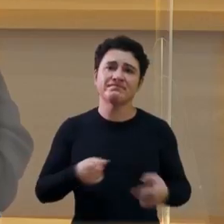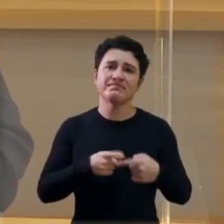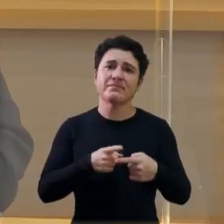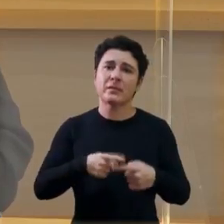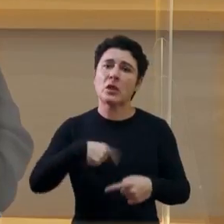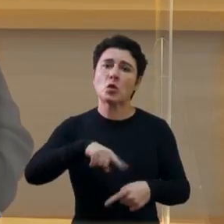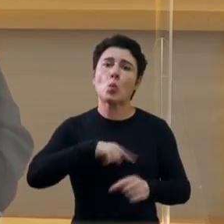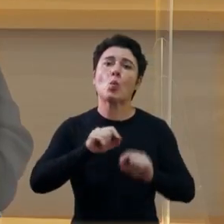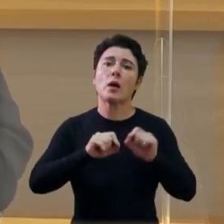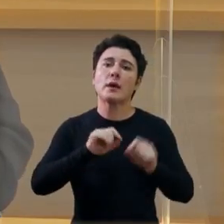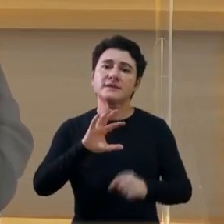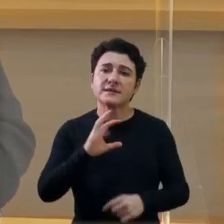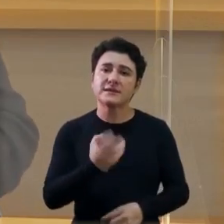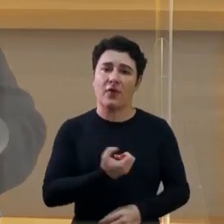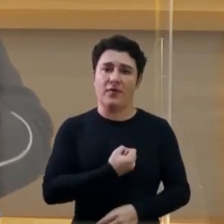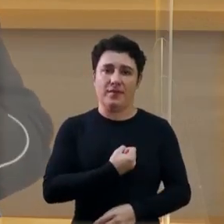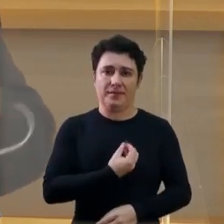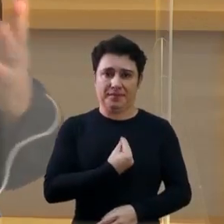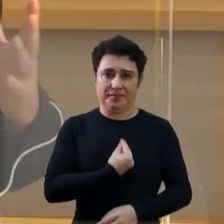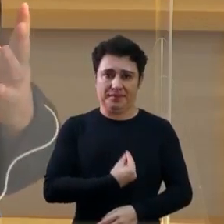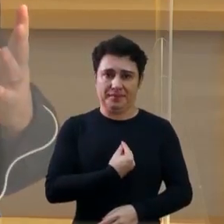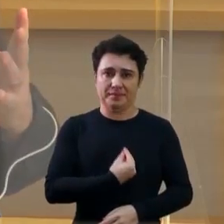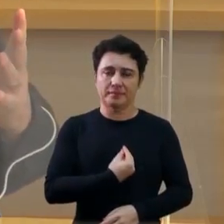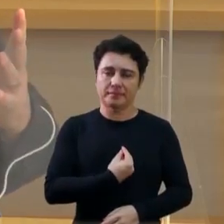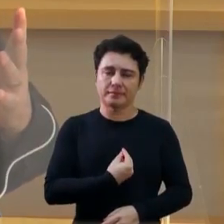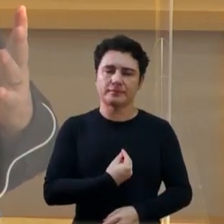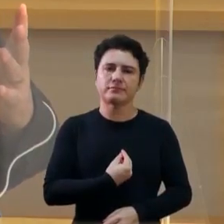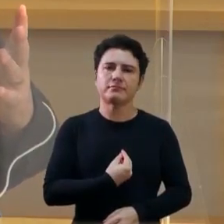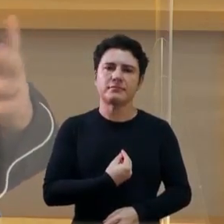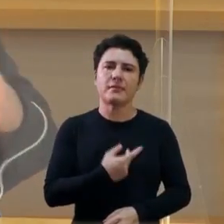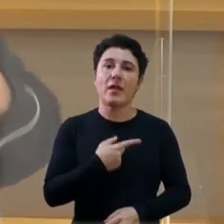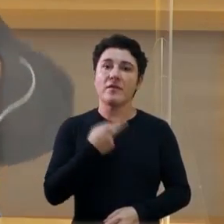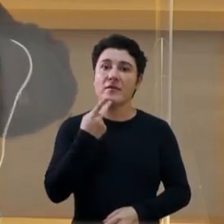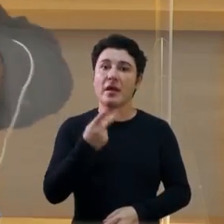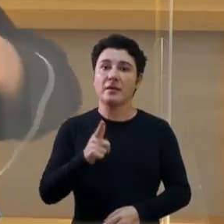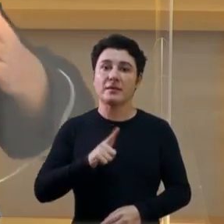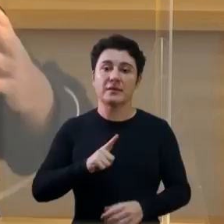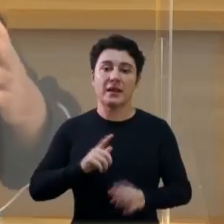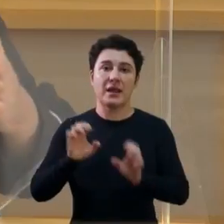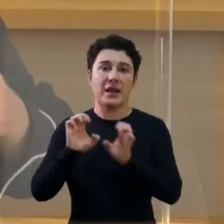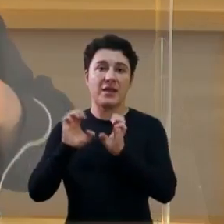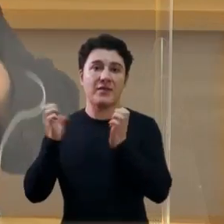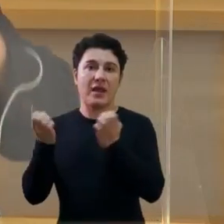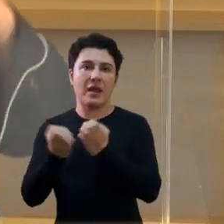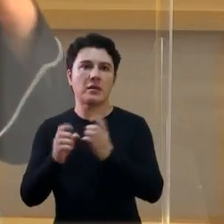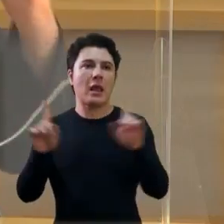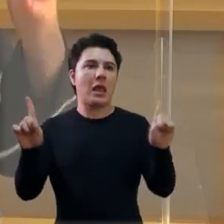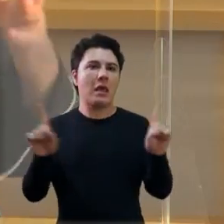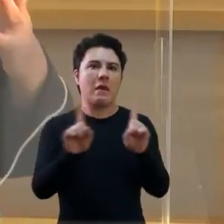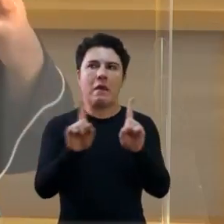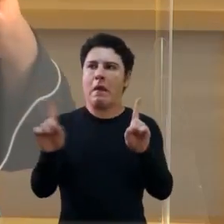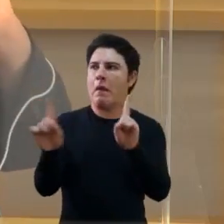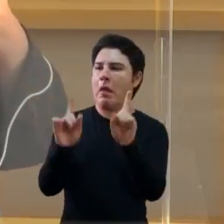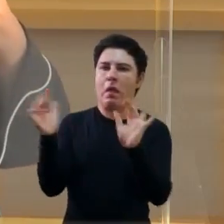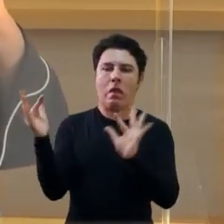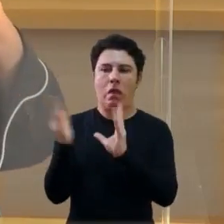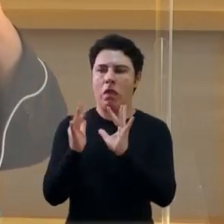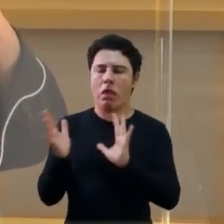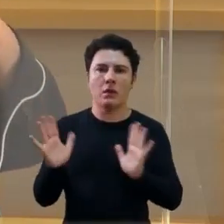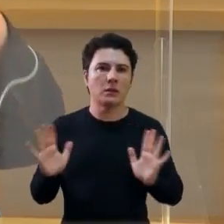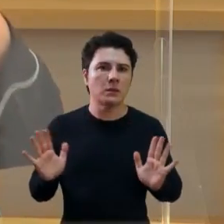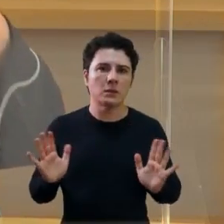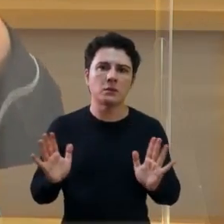para salvar vidas. Então, quando a gente fala que é um grande evento, que não tem como fazer o distanciamento certo, que as pessoas têm,